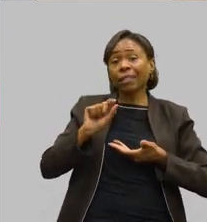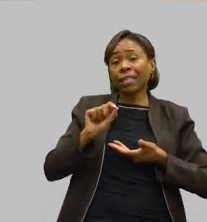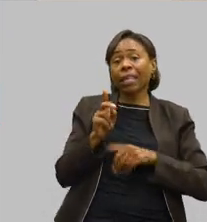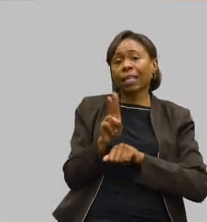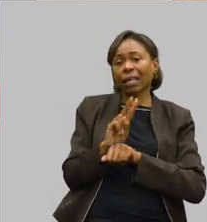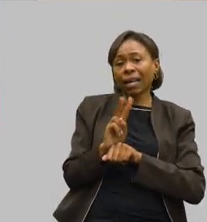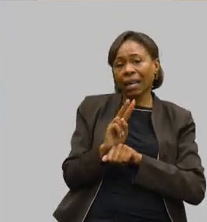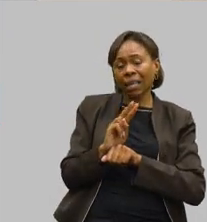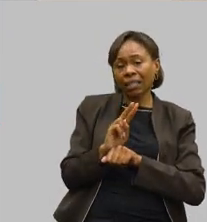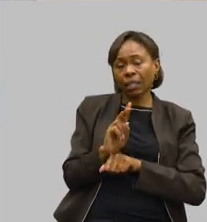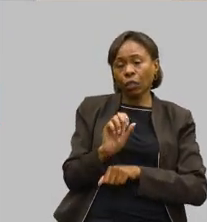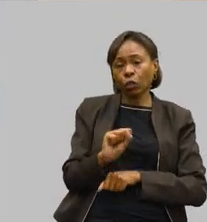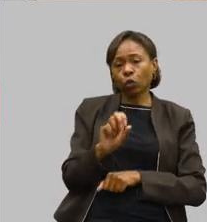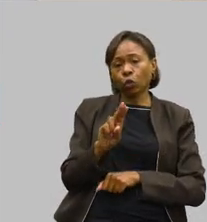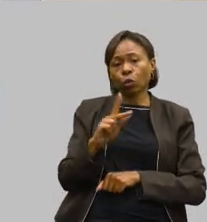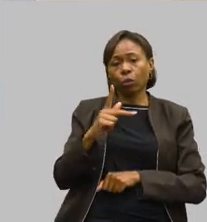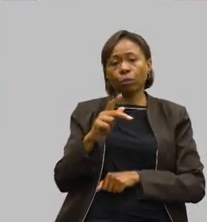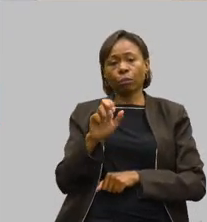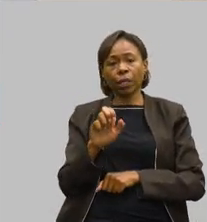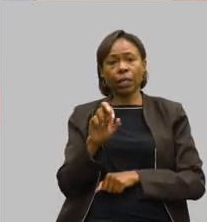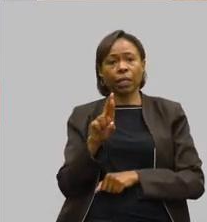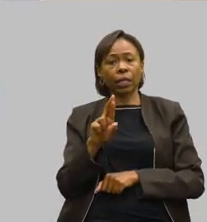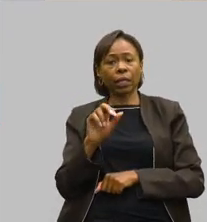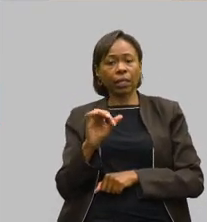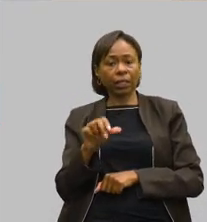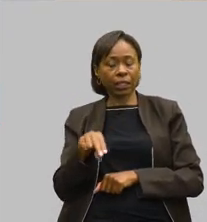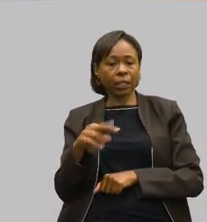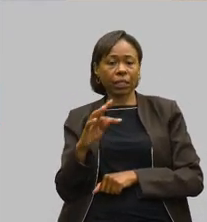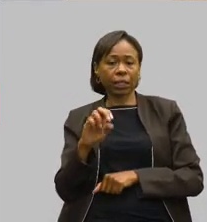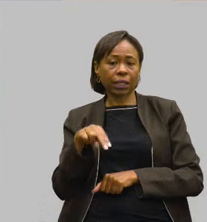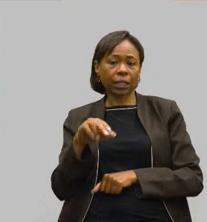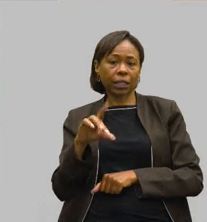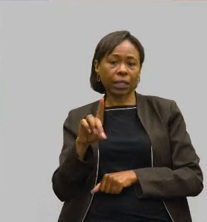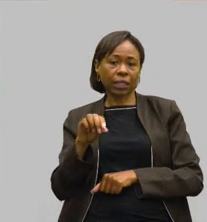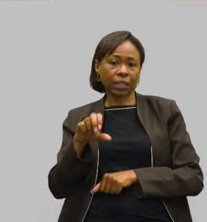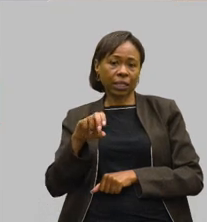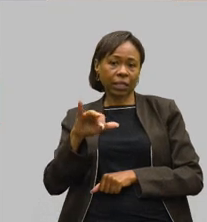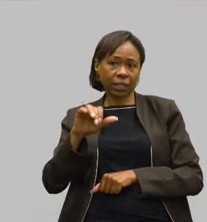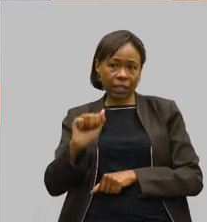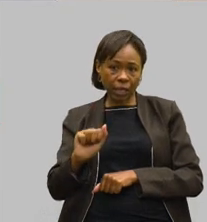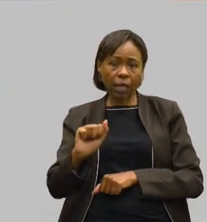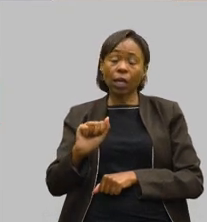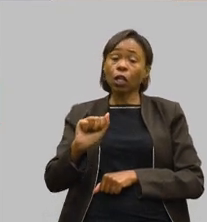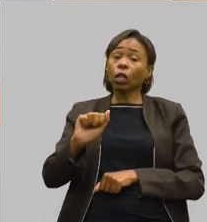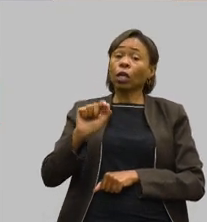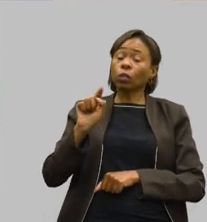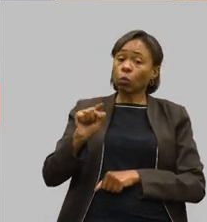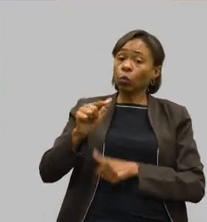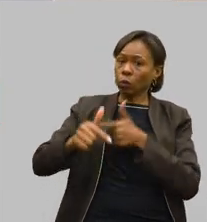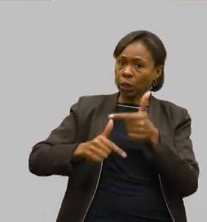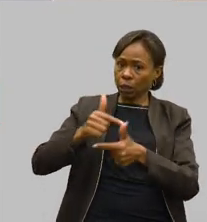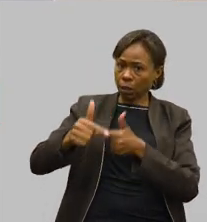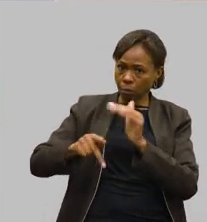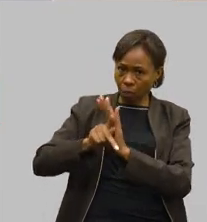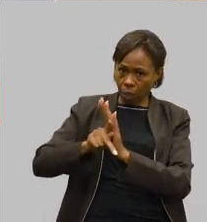regional do trabalho, ligada ao Ministério do Trabalho, que reativou as suas